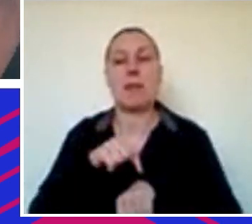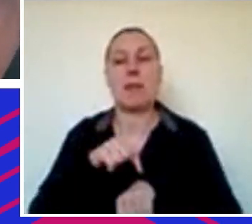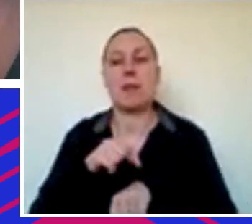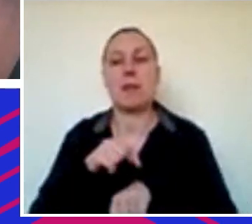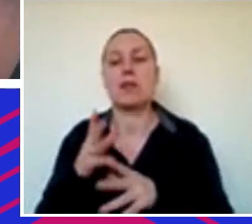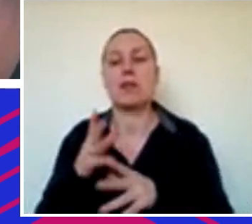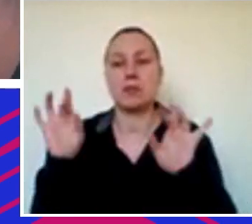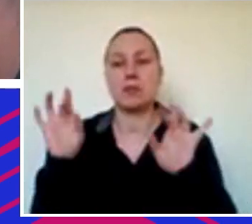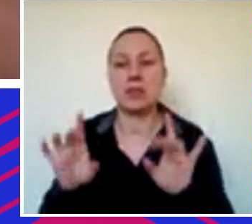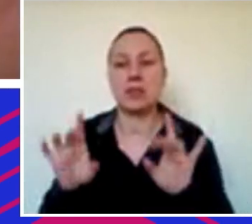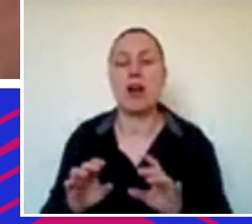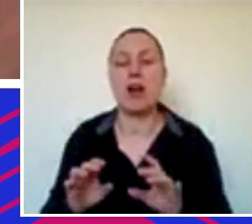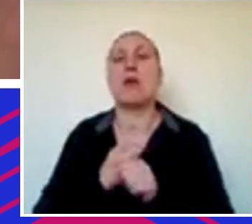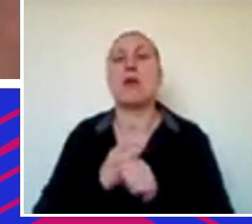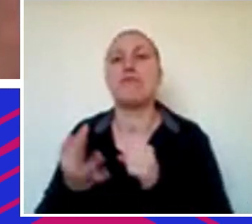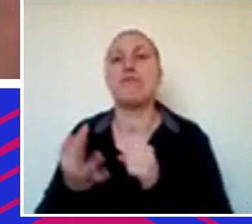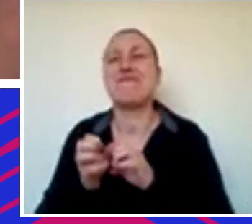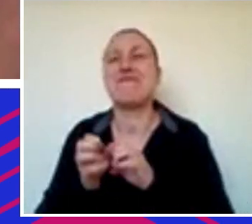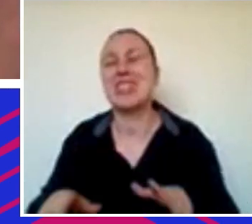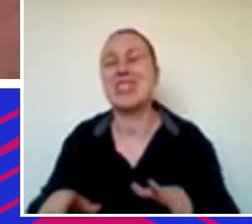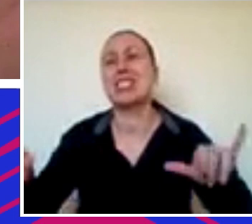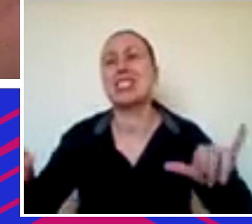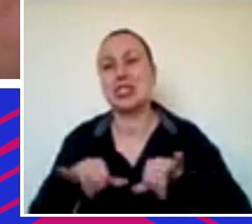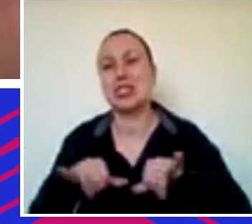foi muito dolorida para as pessoas, né,